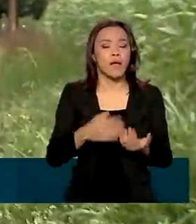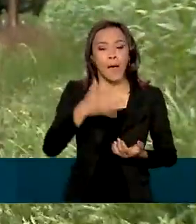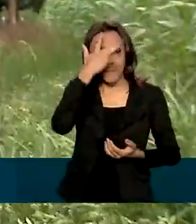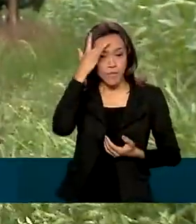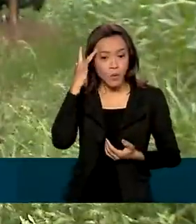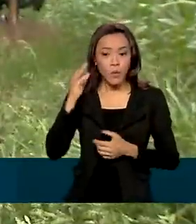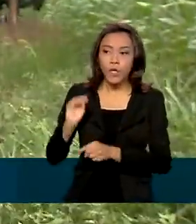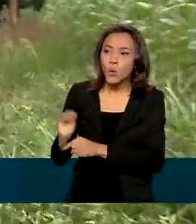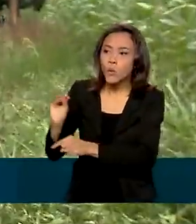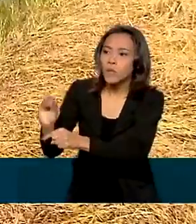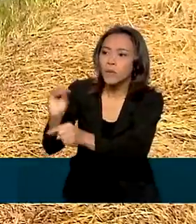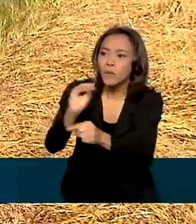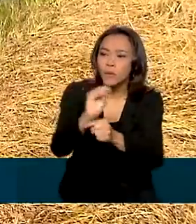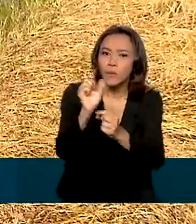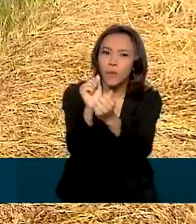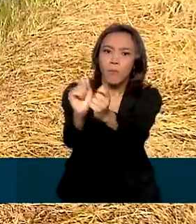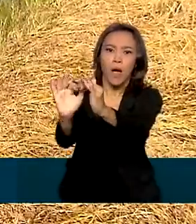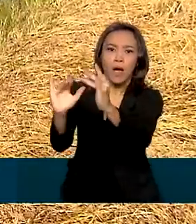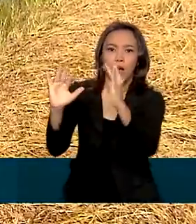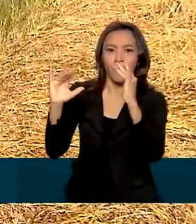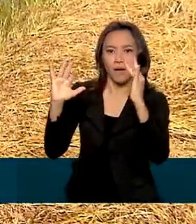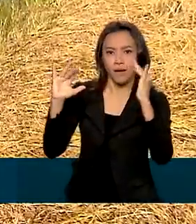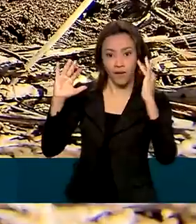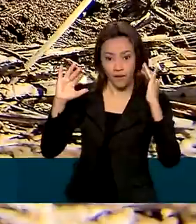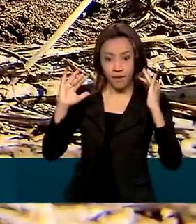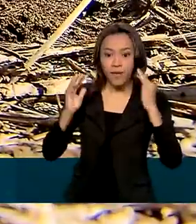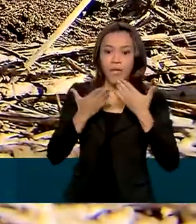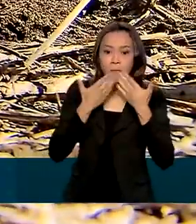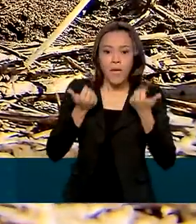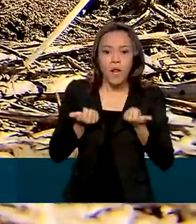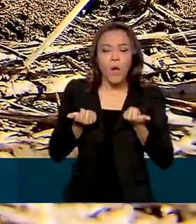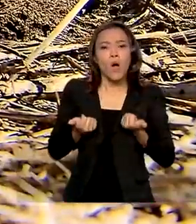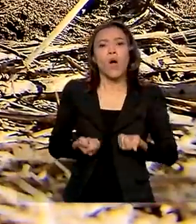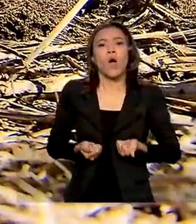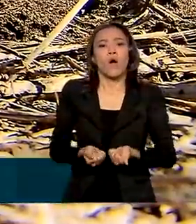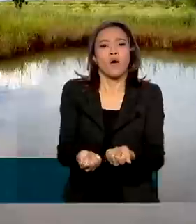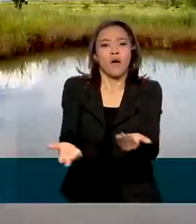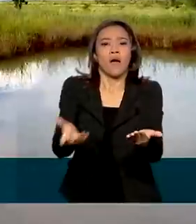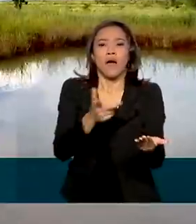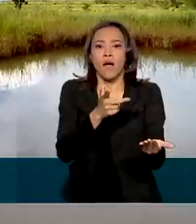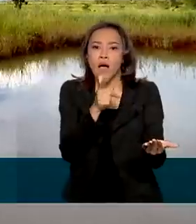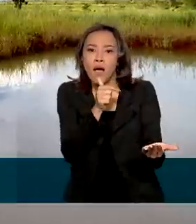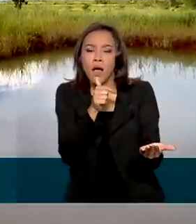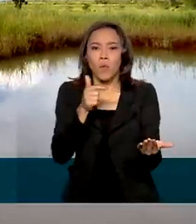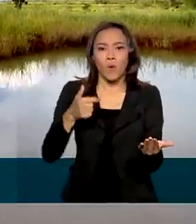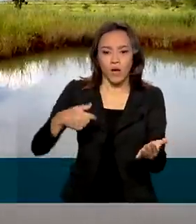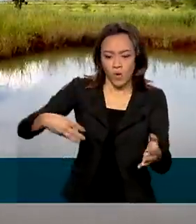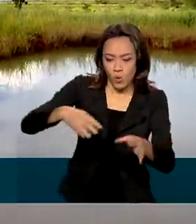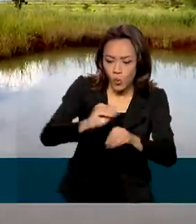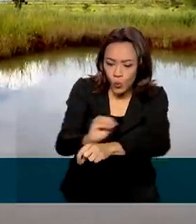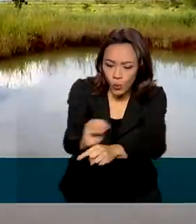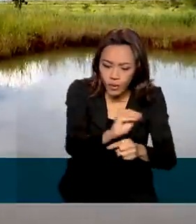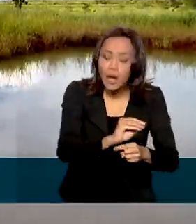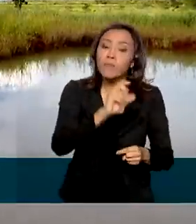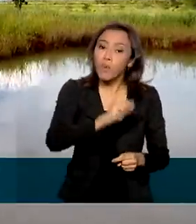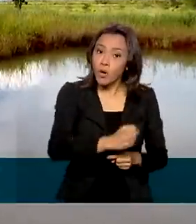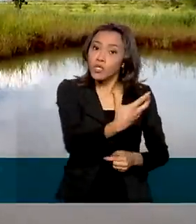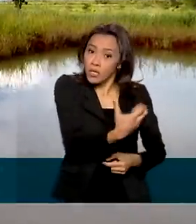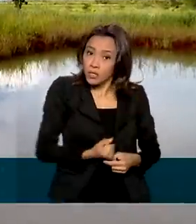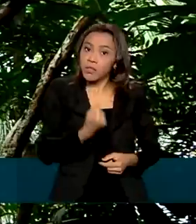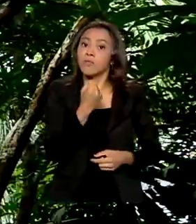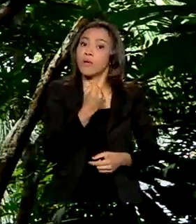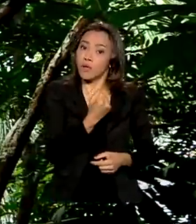protege espécies nativas melhora a oferta de água e a fertilidade do solo poderá receber pelos serviços ambientais